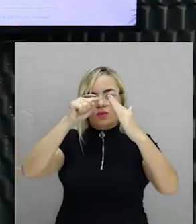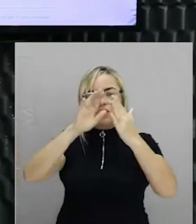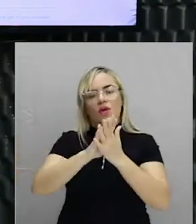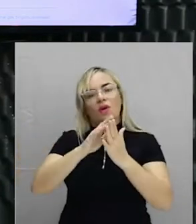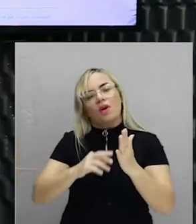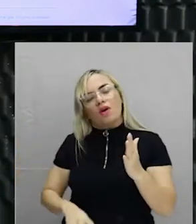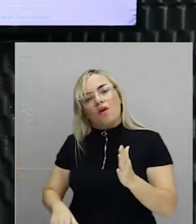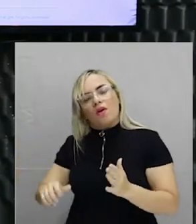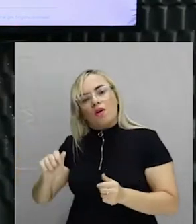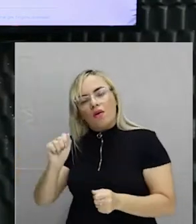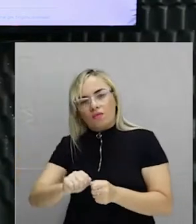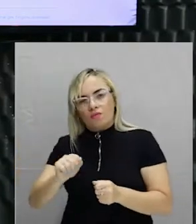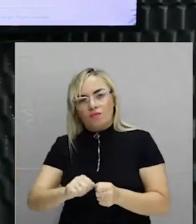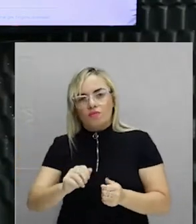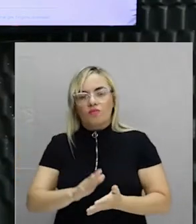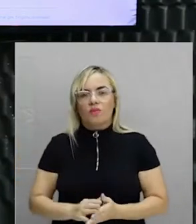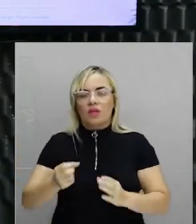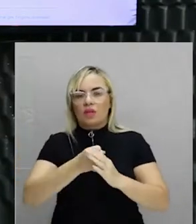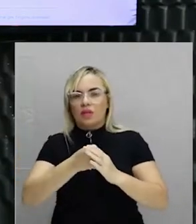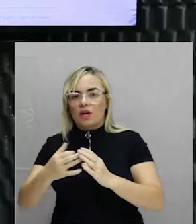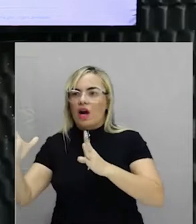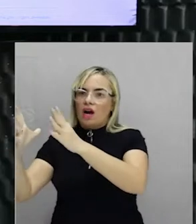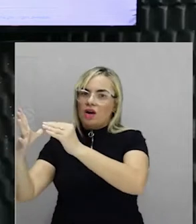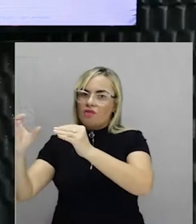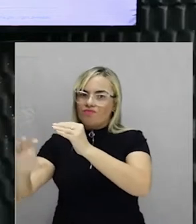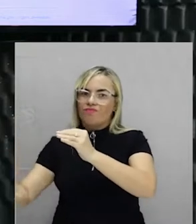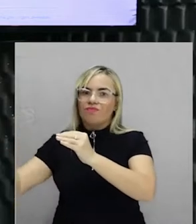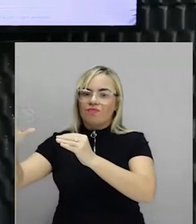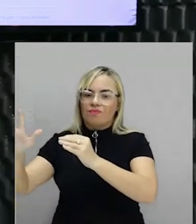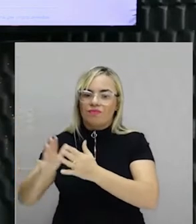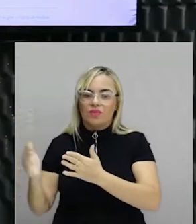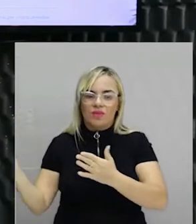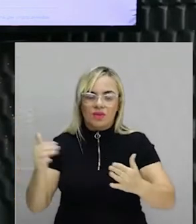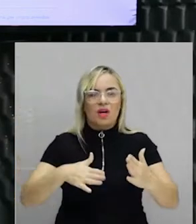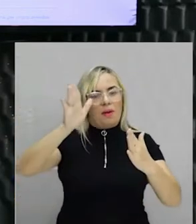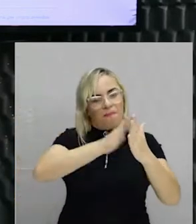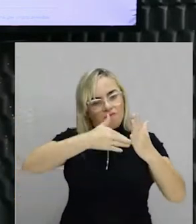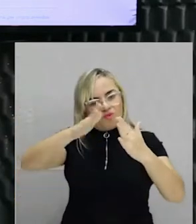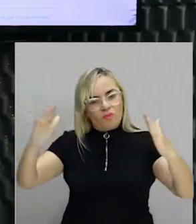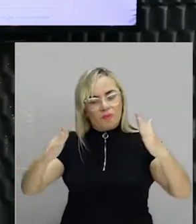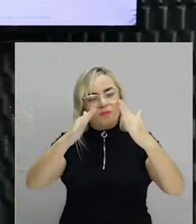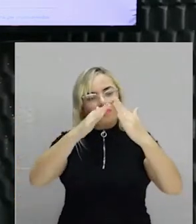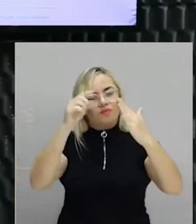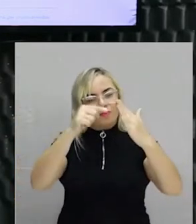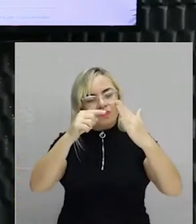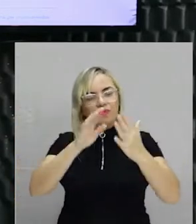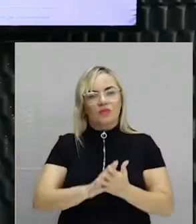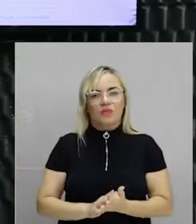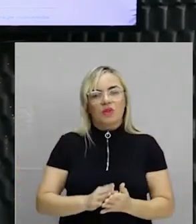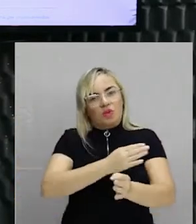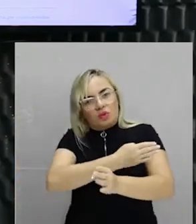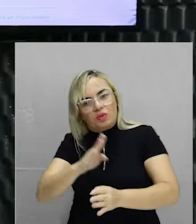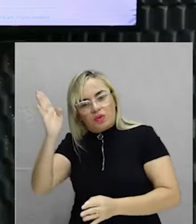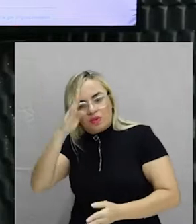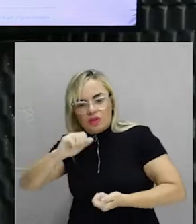características que havia na Europa, só que a gente não tinha gesso, pinta direto no teto. E aí, o jeitinho brasileiro ia adaptando a